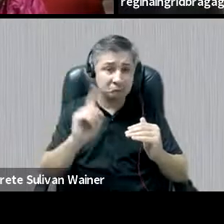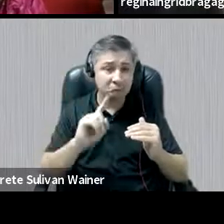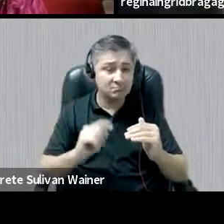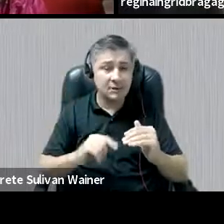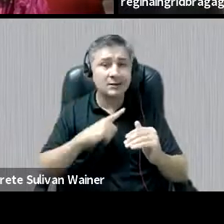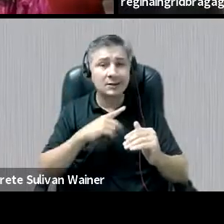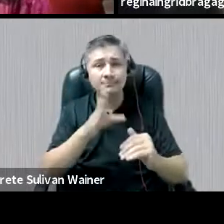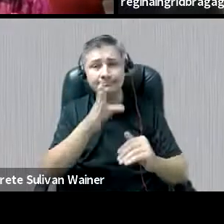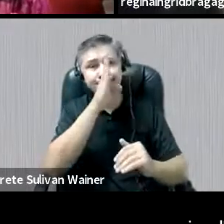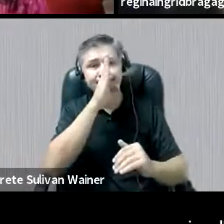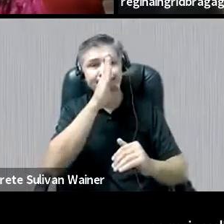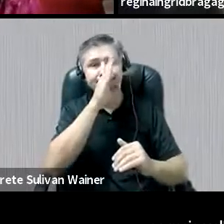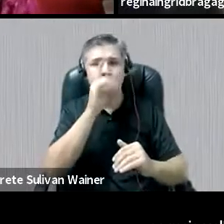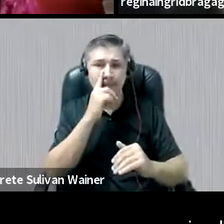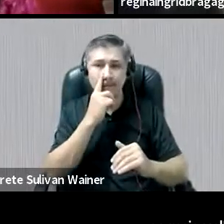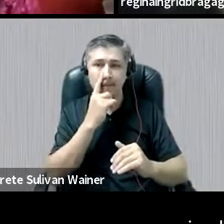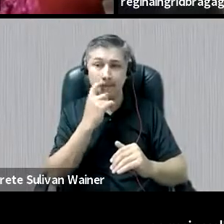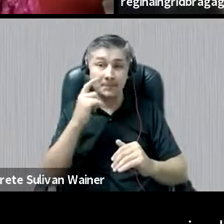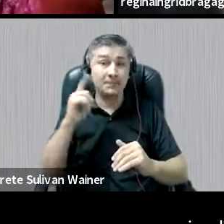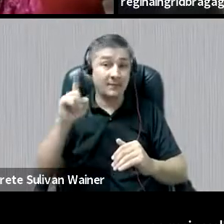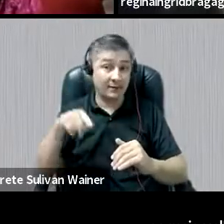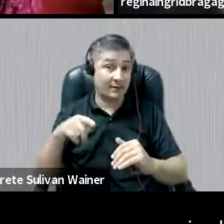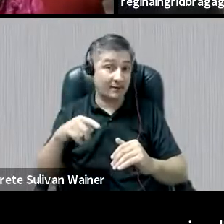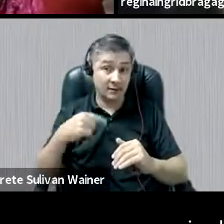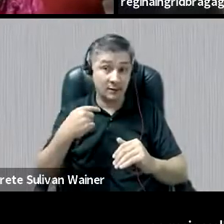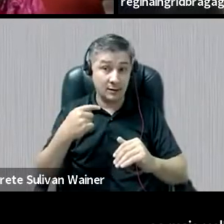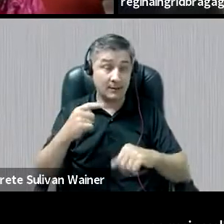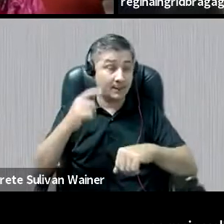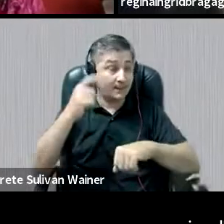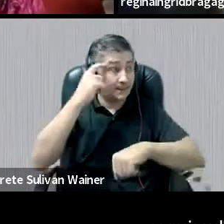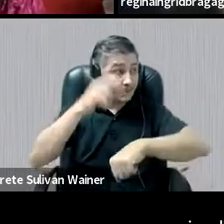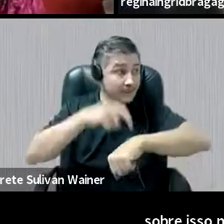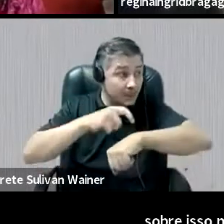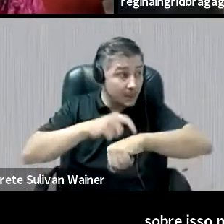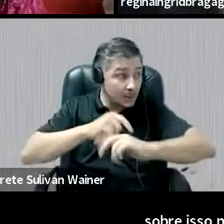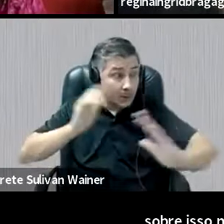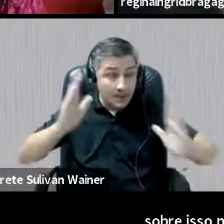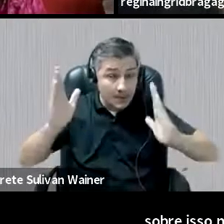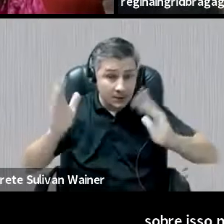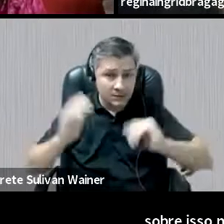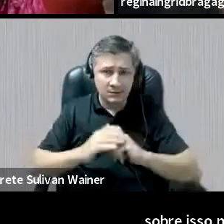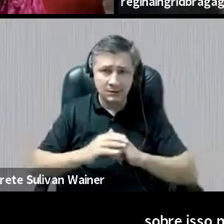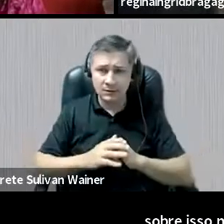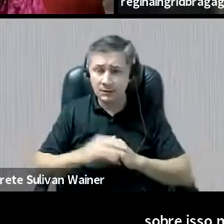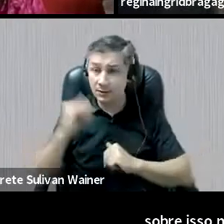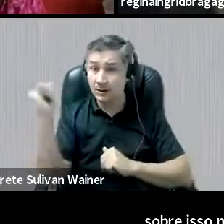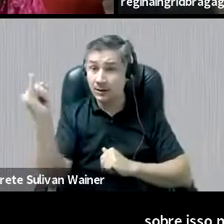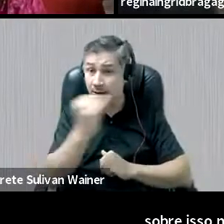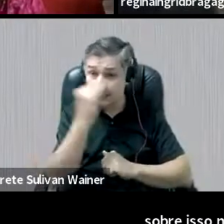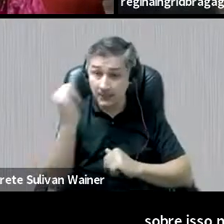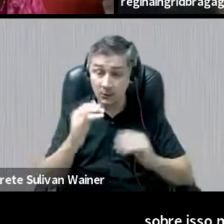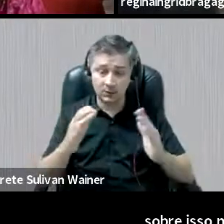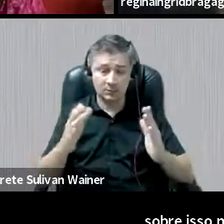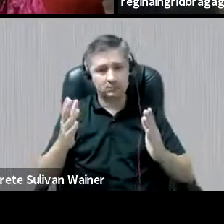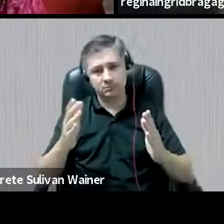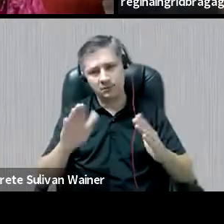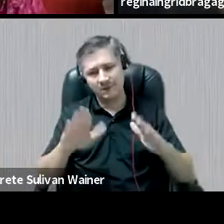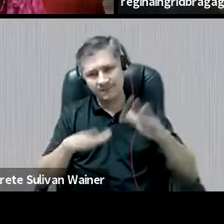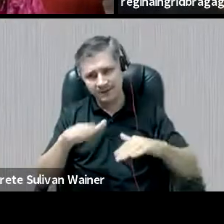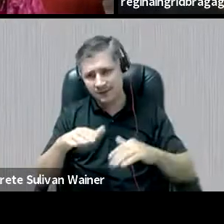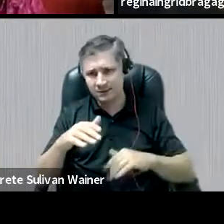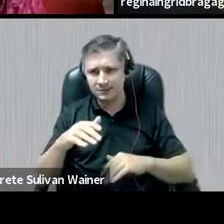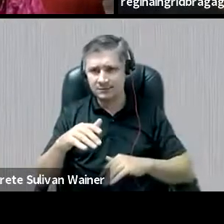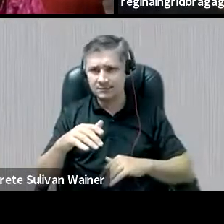essa, para mim, foi uma dimensão, né, e eu imaginei que a gente fosse debater isso aqui, uma dimensão bastante importante, enquanto para